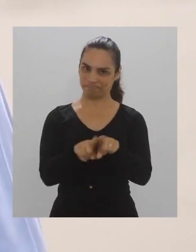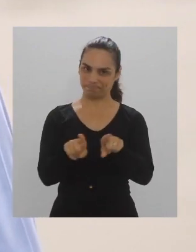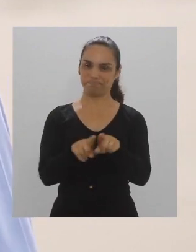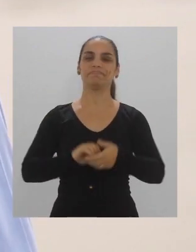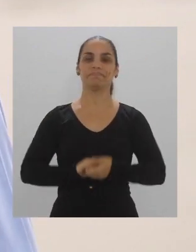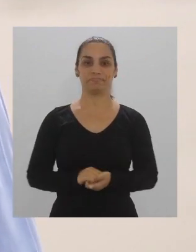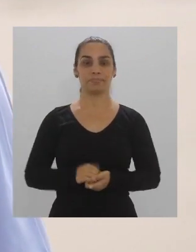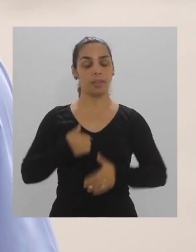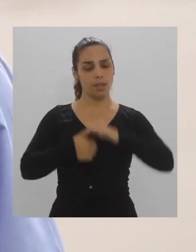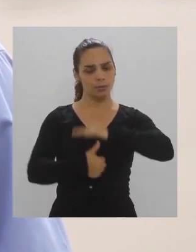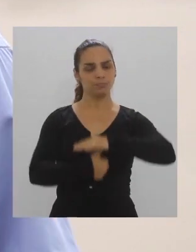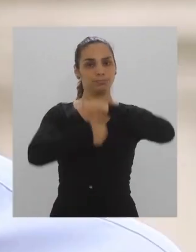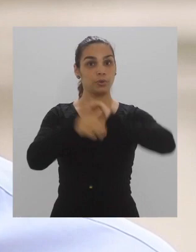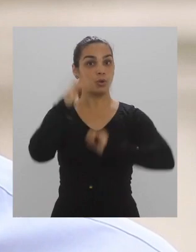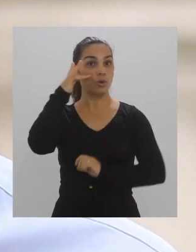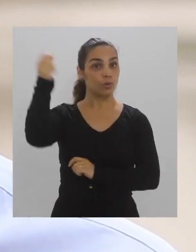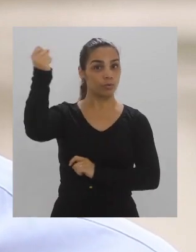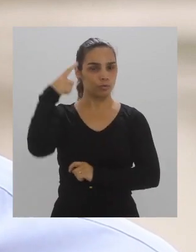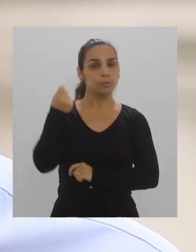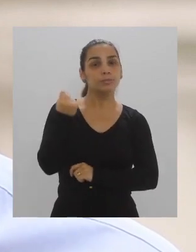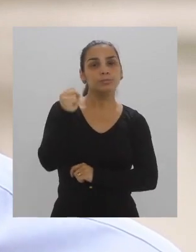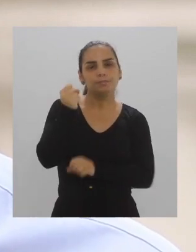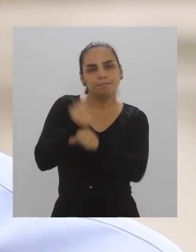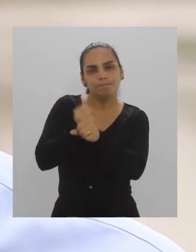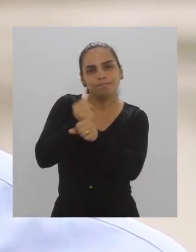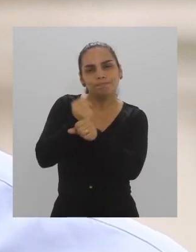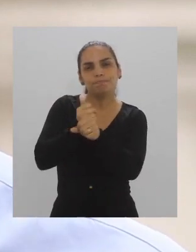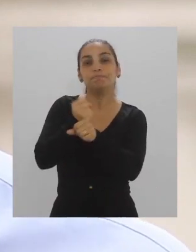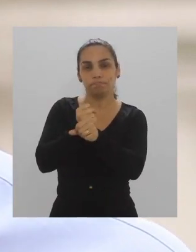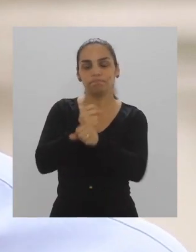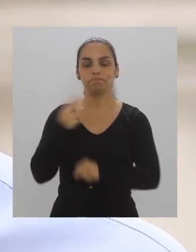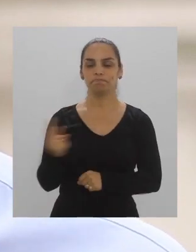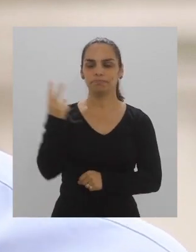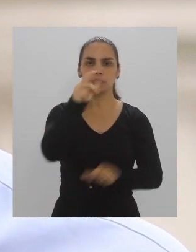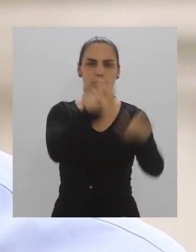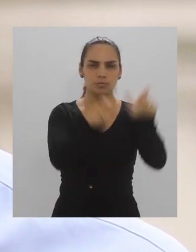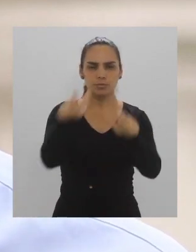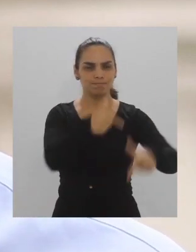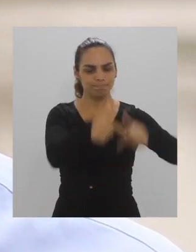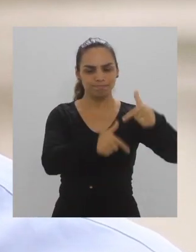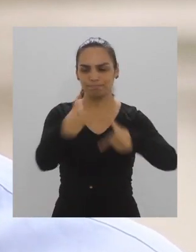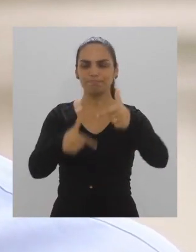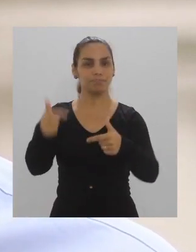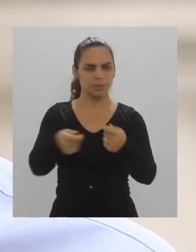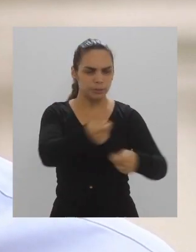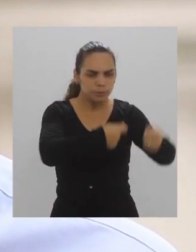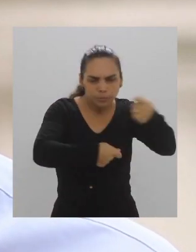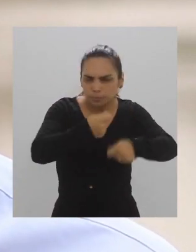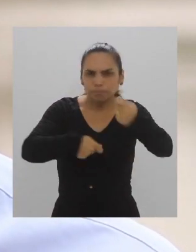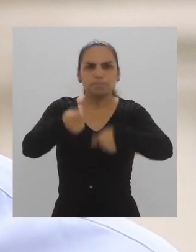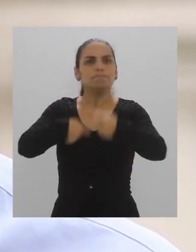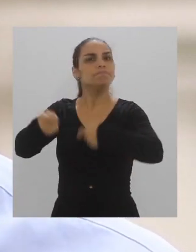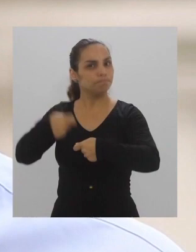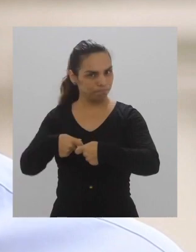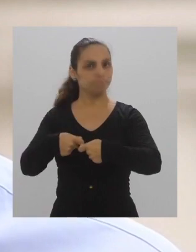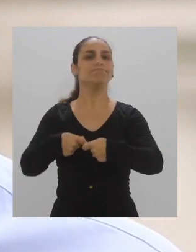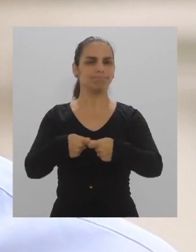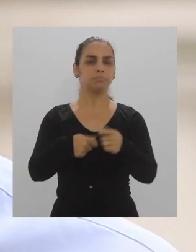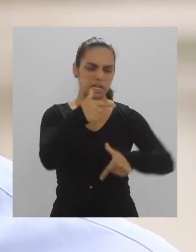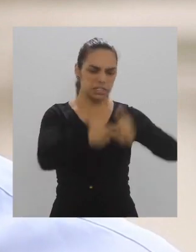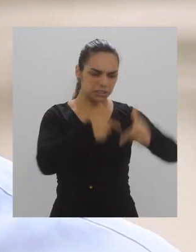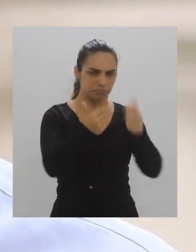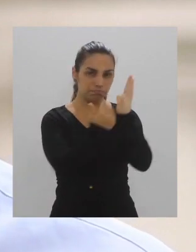quanto o conhecimento técnico. Fui reitor da CUNY por oito anos. Valorizamos os servidores, fizemos uma gestão enxuta,